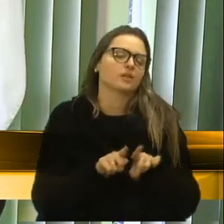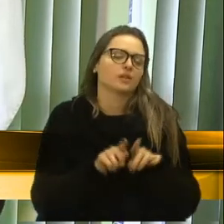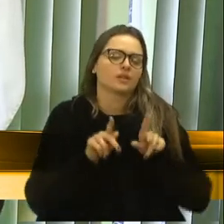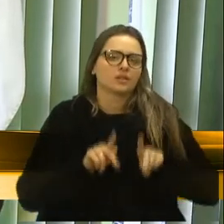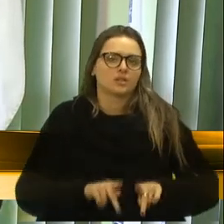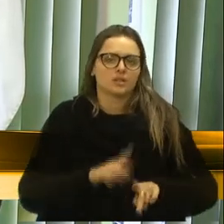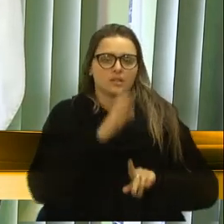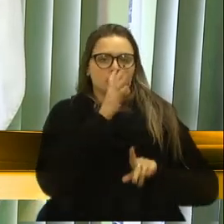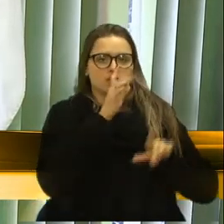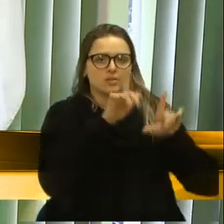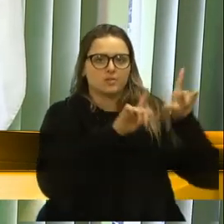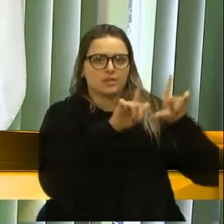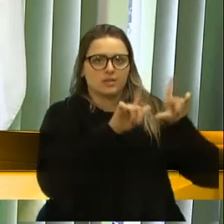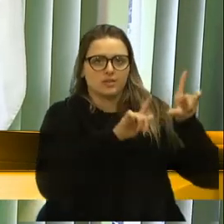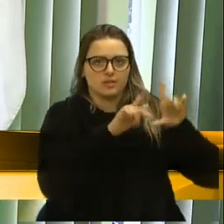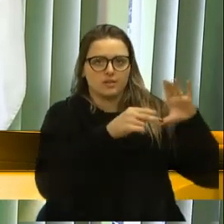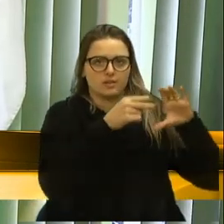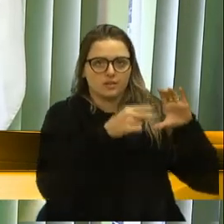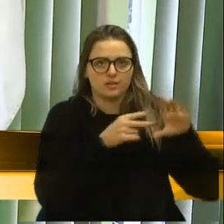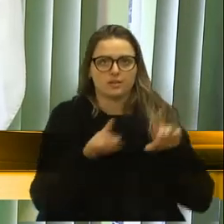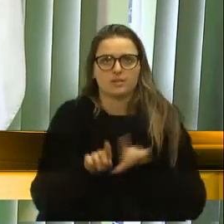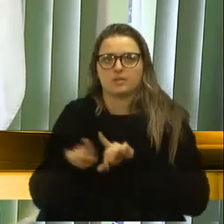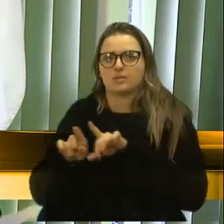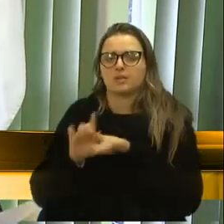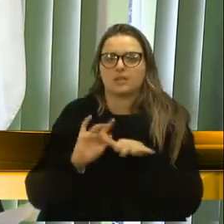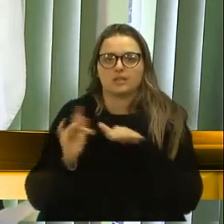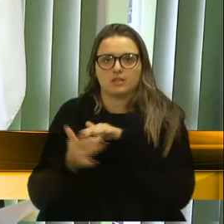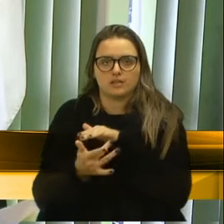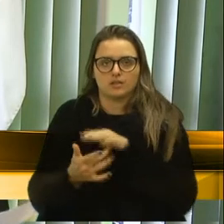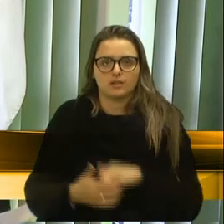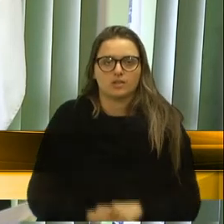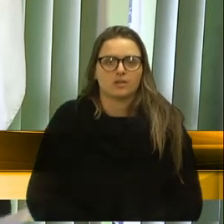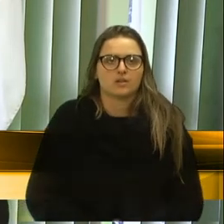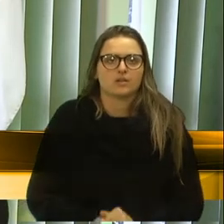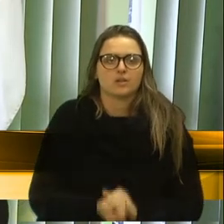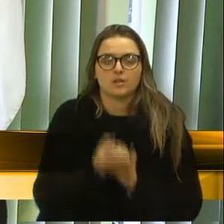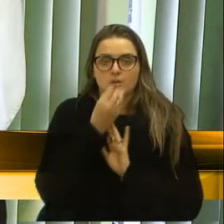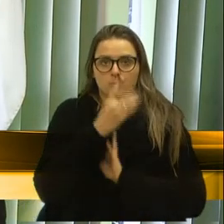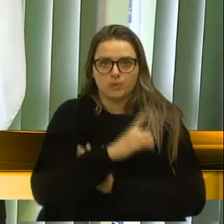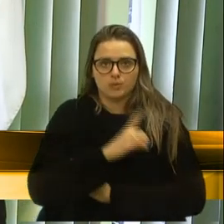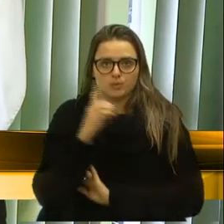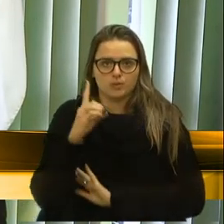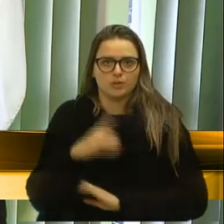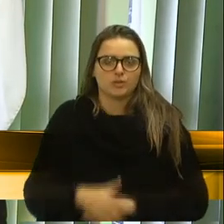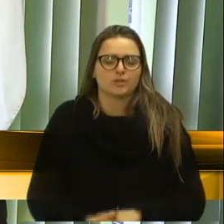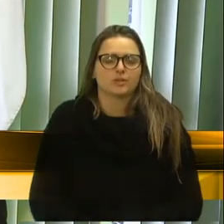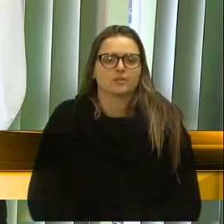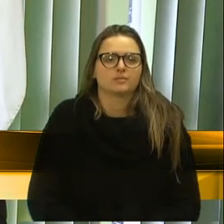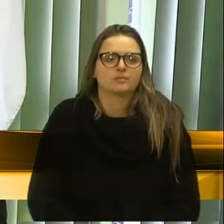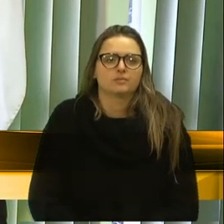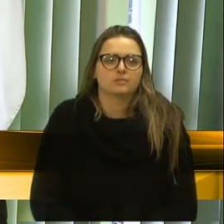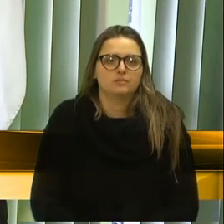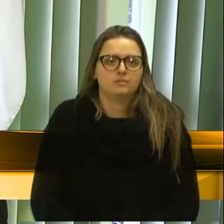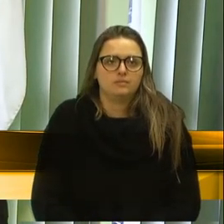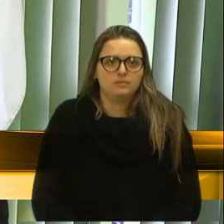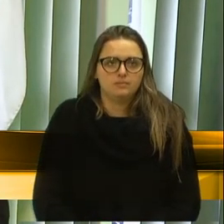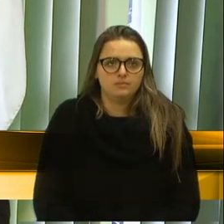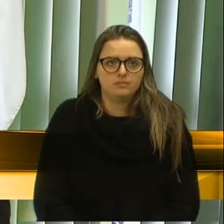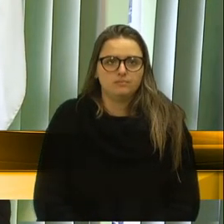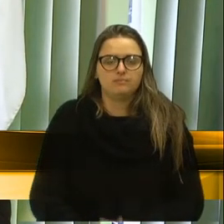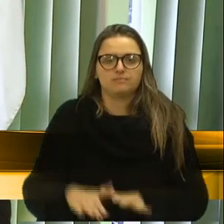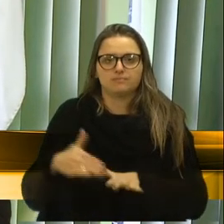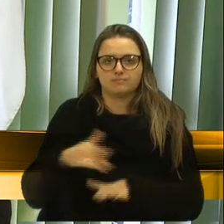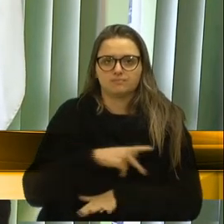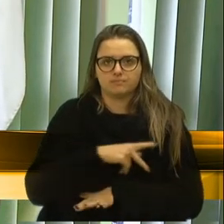na TV Câmara, você também da rede social, nosso muito bom dia. Quando o presidente Ricardo